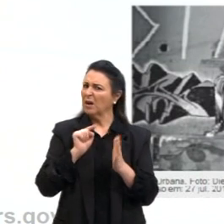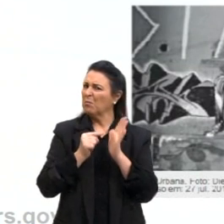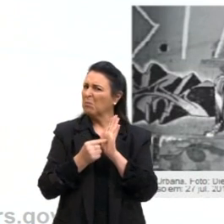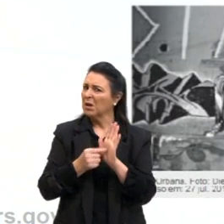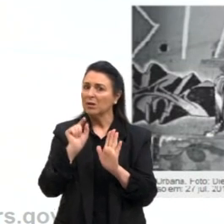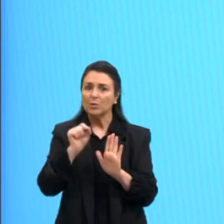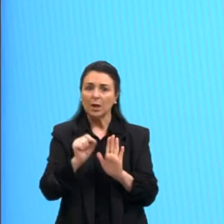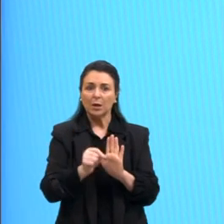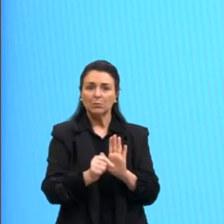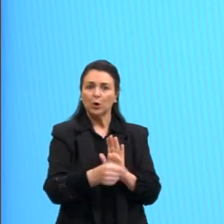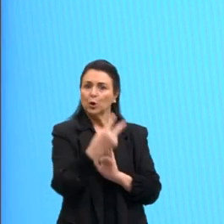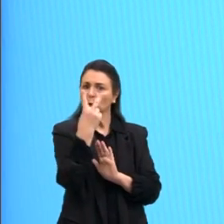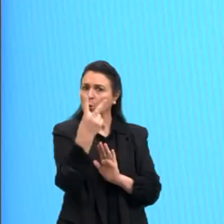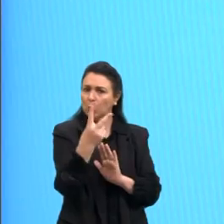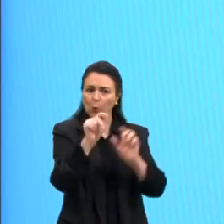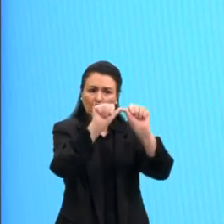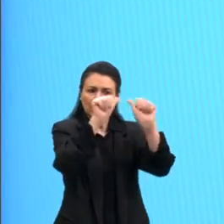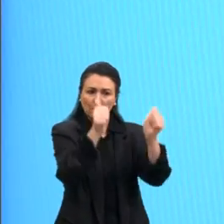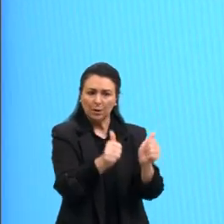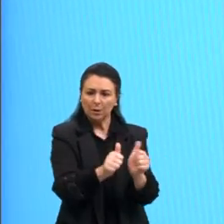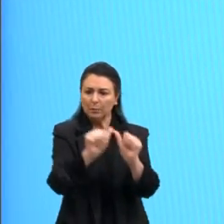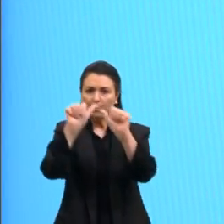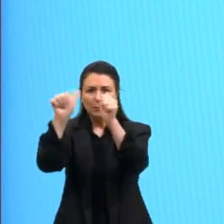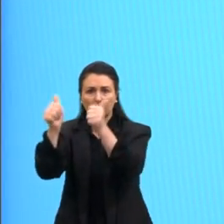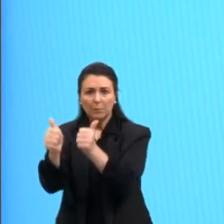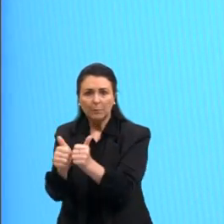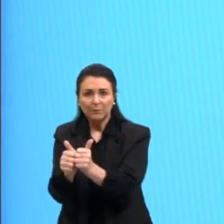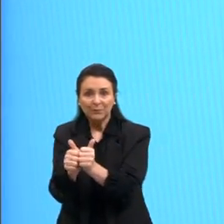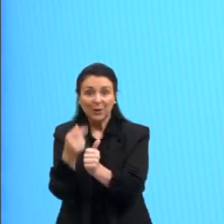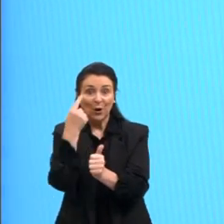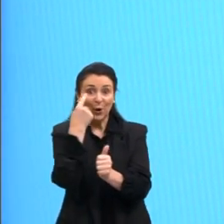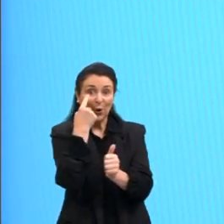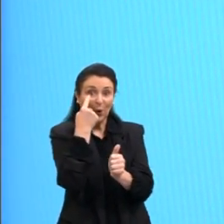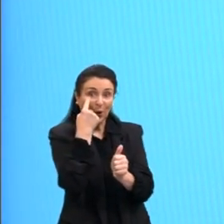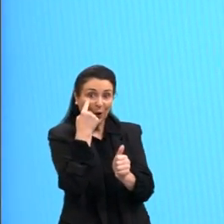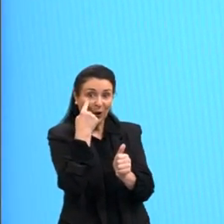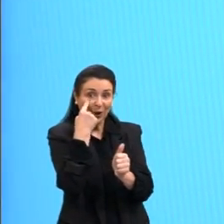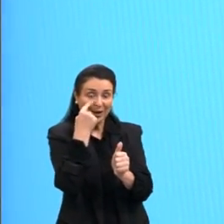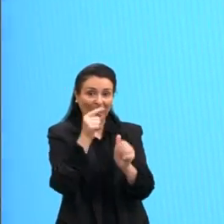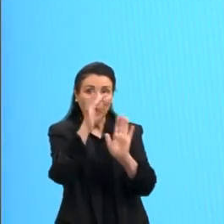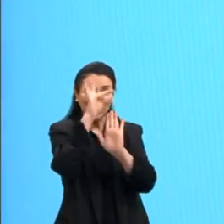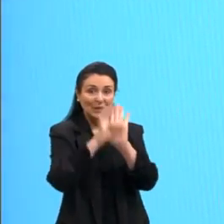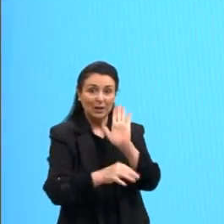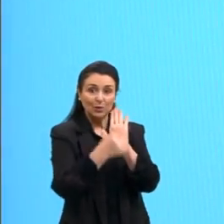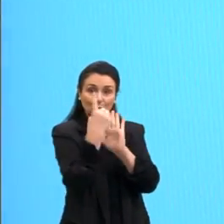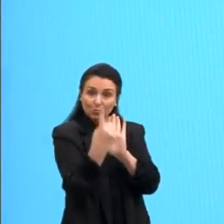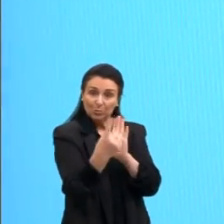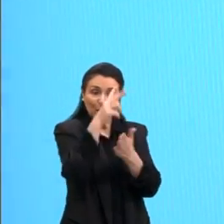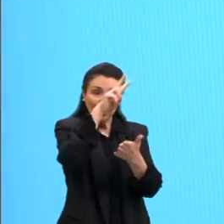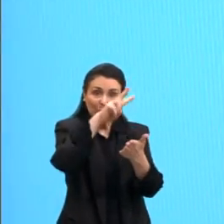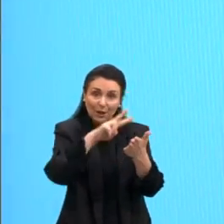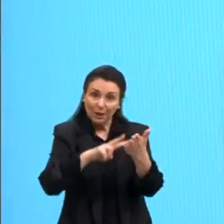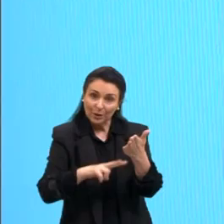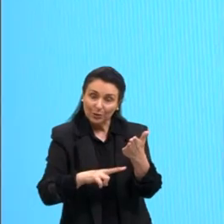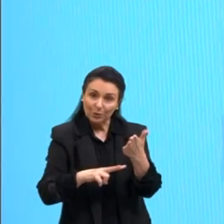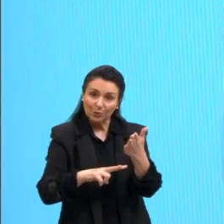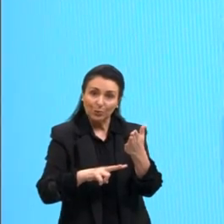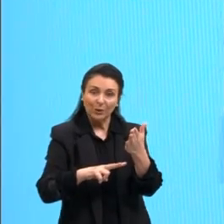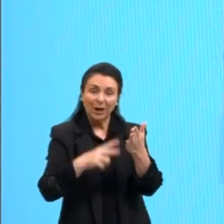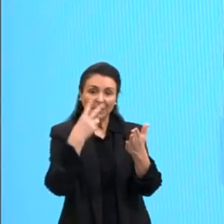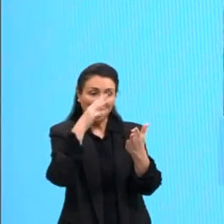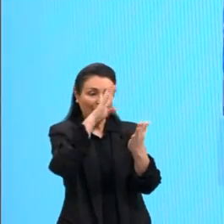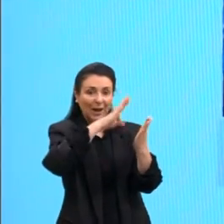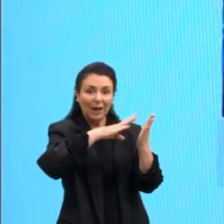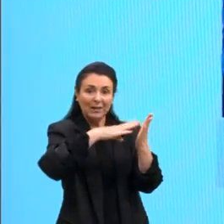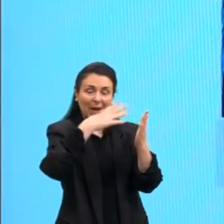texto 1, nós temos uma imagem de pintura rupestre, de registro, aqui, da